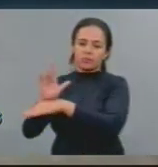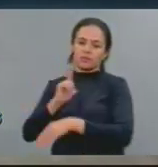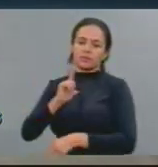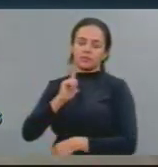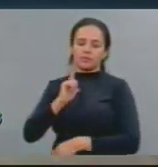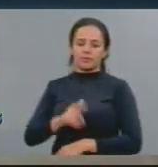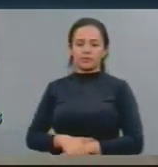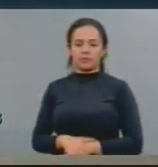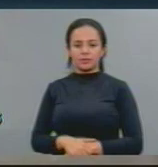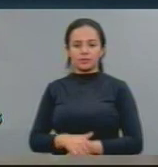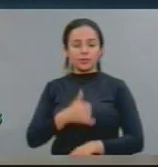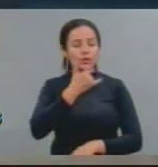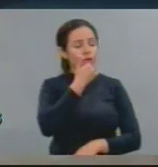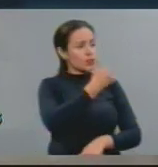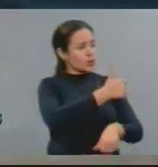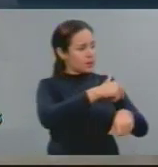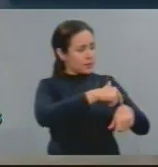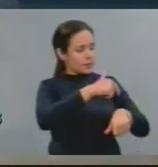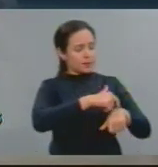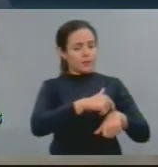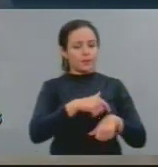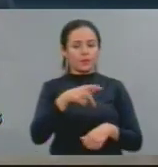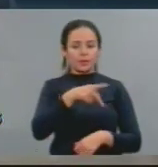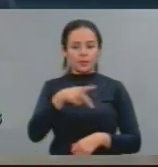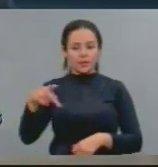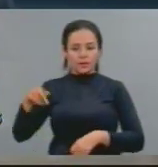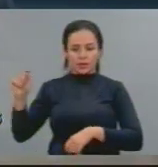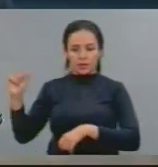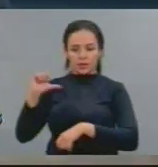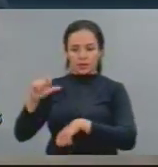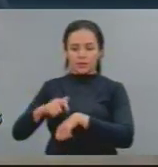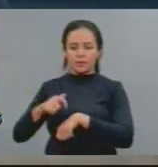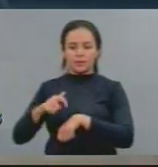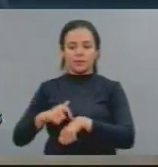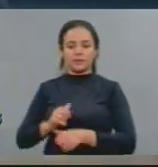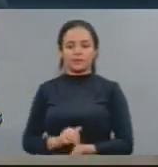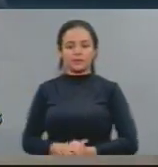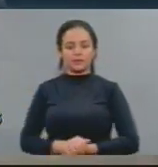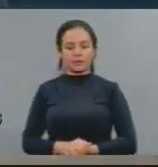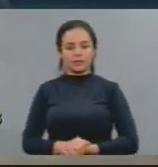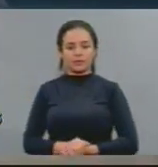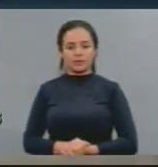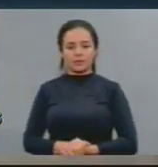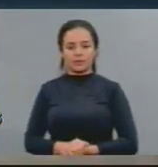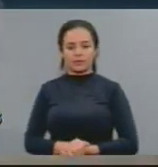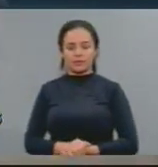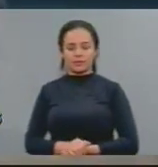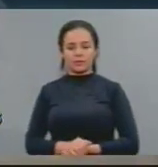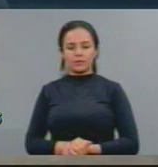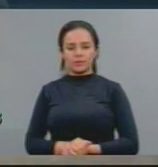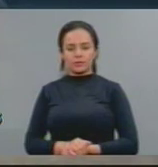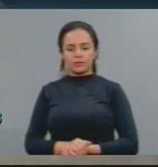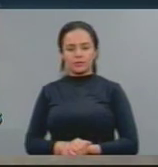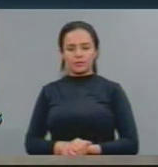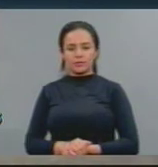aqui, já pedindo desculpa pelo tempo, e o presidente lhe será generoso, que haja